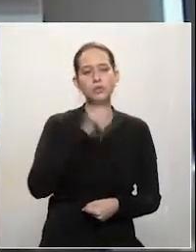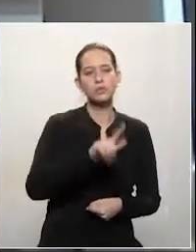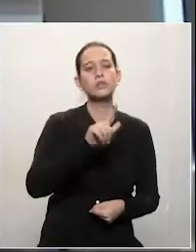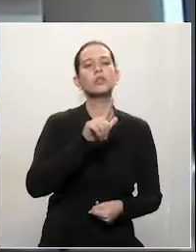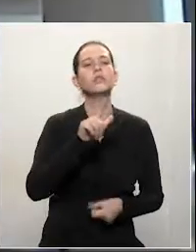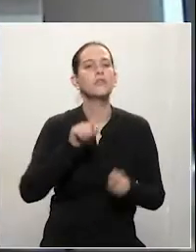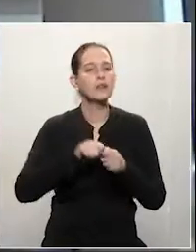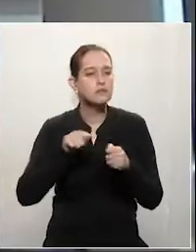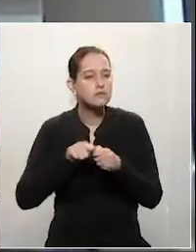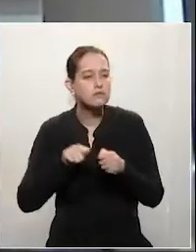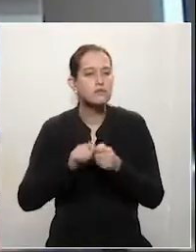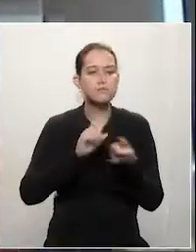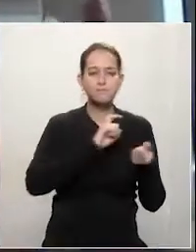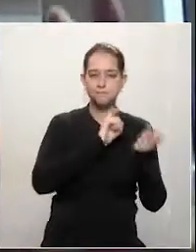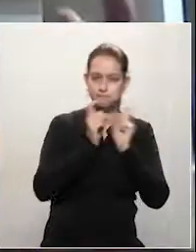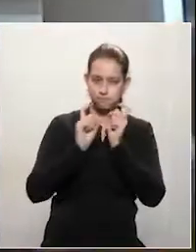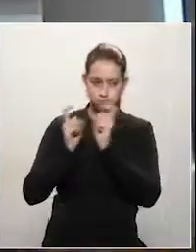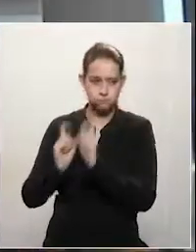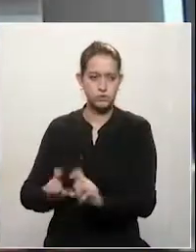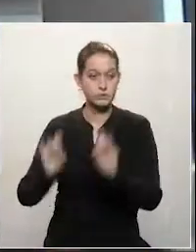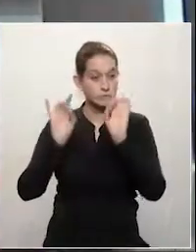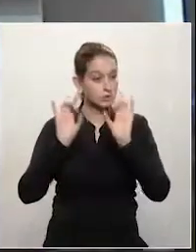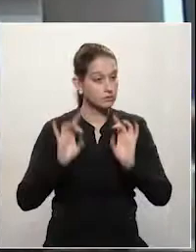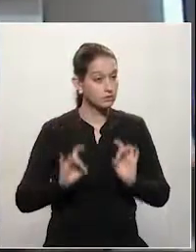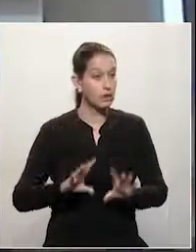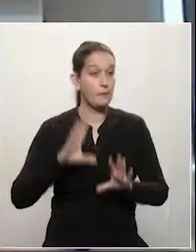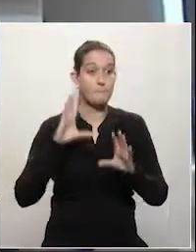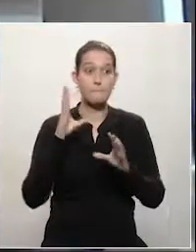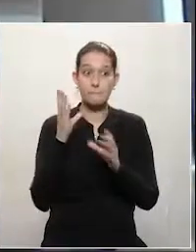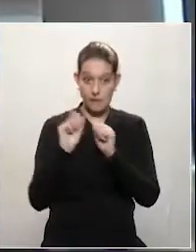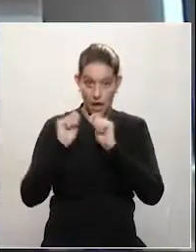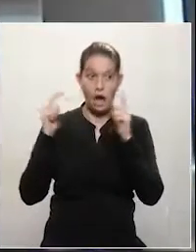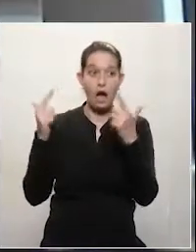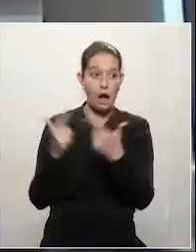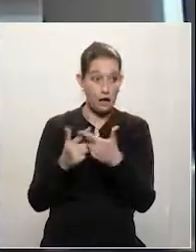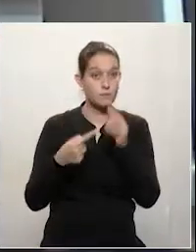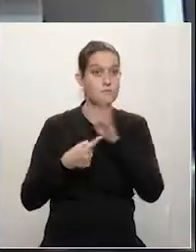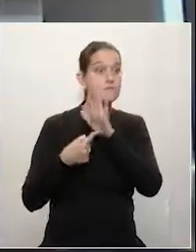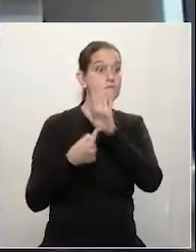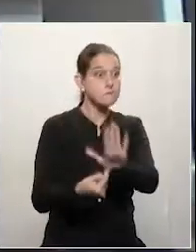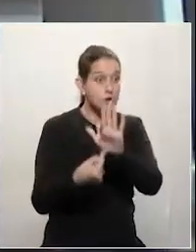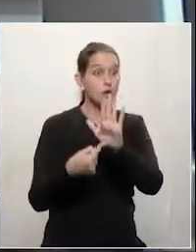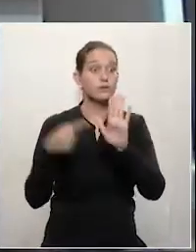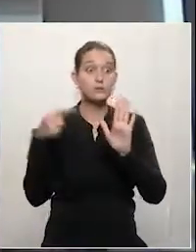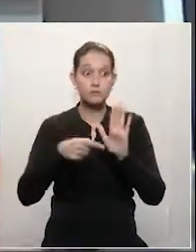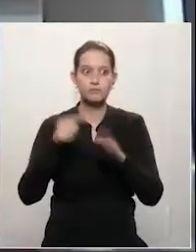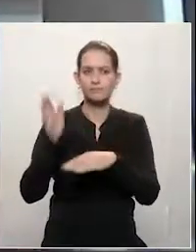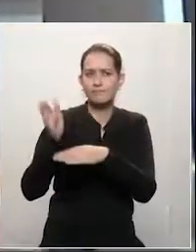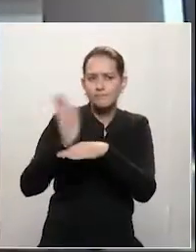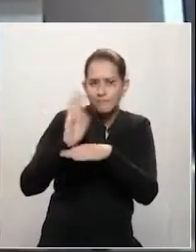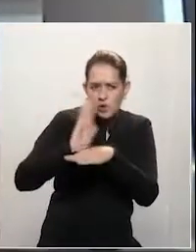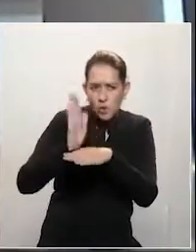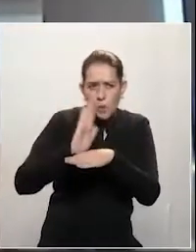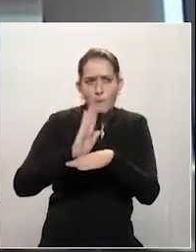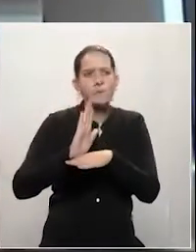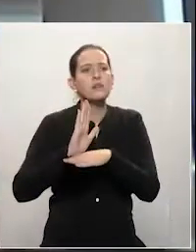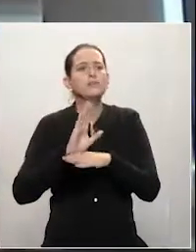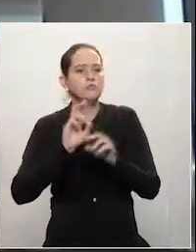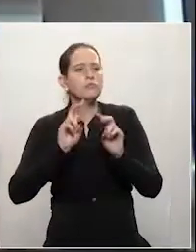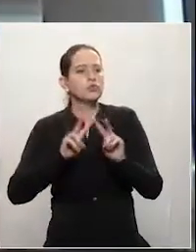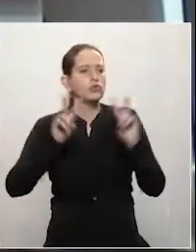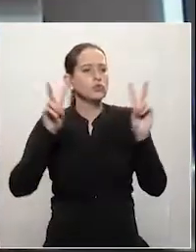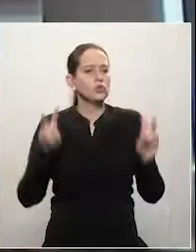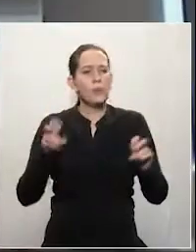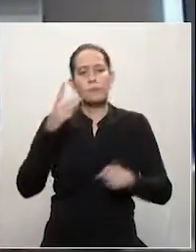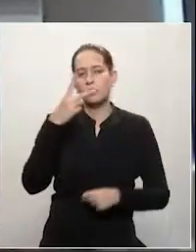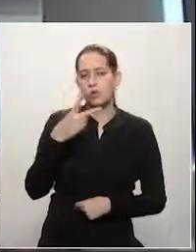com um documentário muito importante que está aí disponível com relação aos 25 anos do Plano Real.